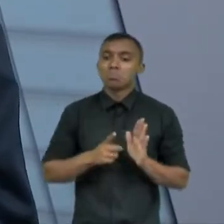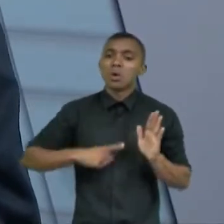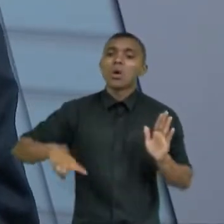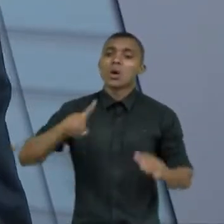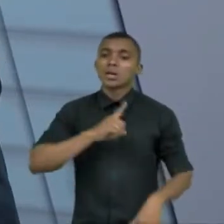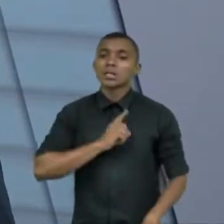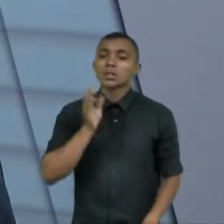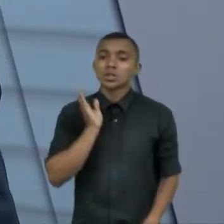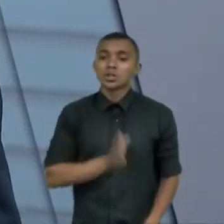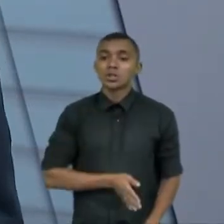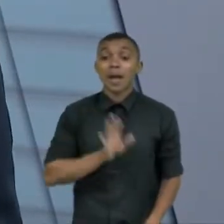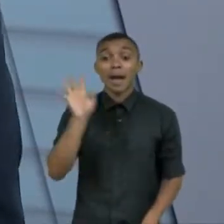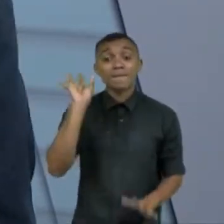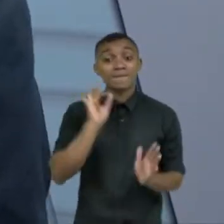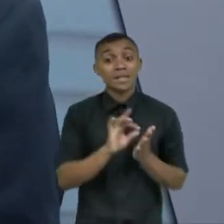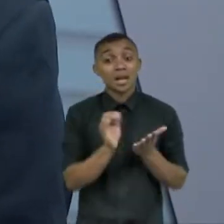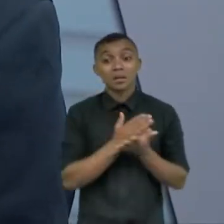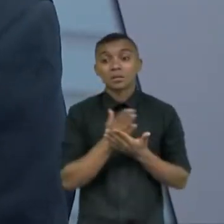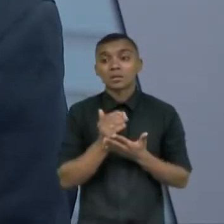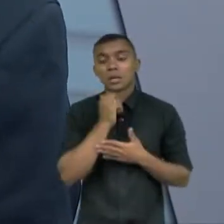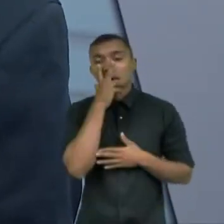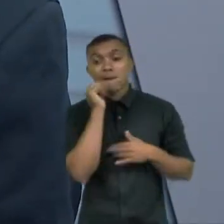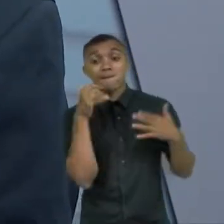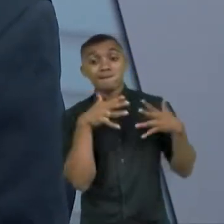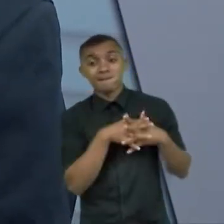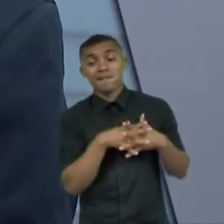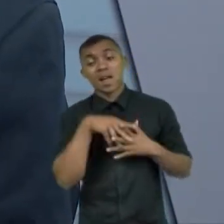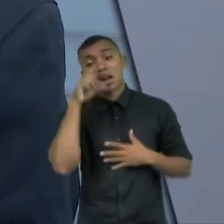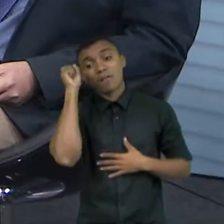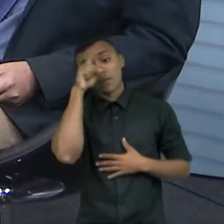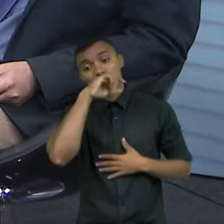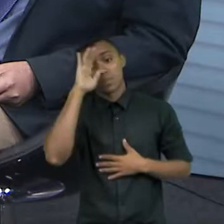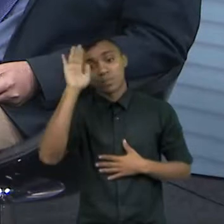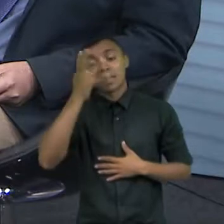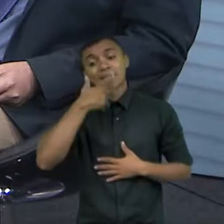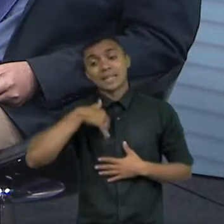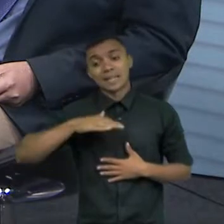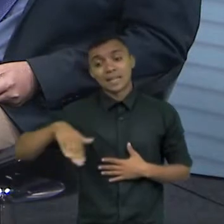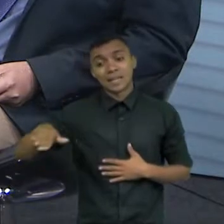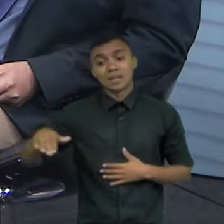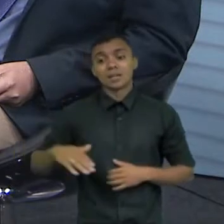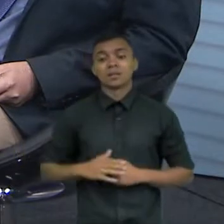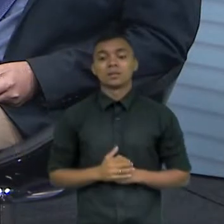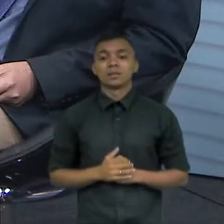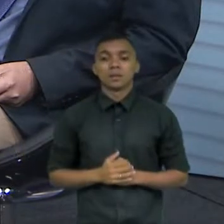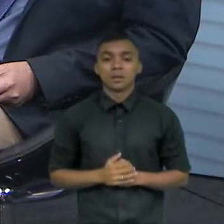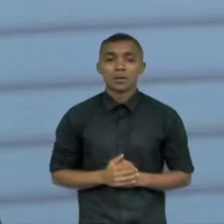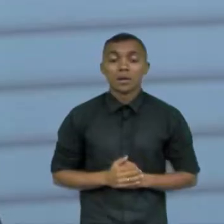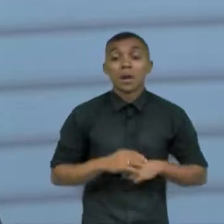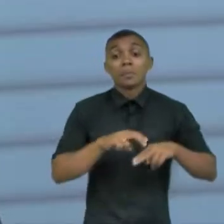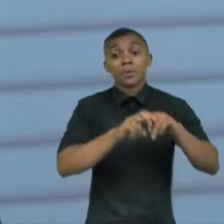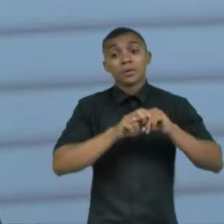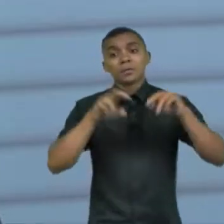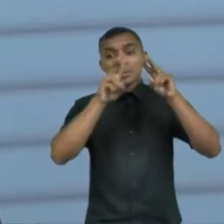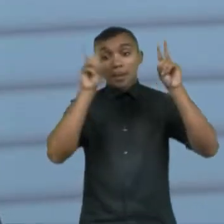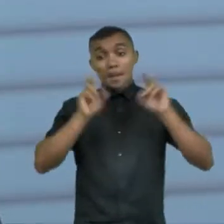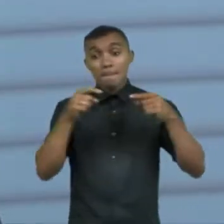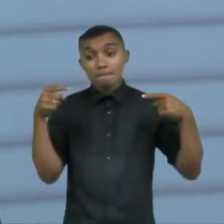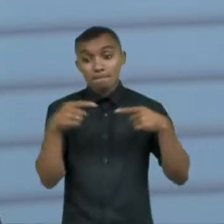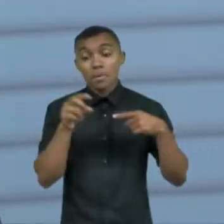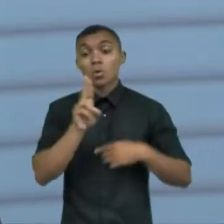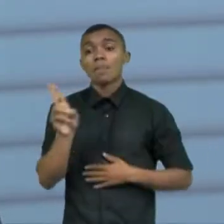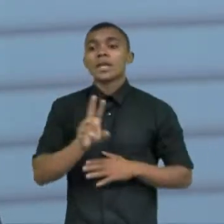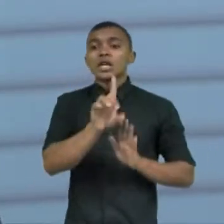quando a gente vai para a prática é um negócio muito complicado principalmente para as crianças com a altura por isso que o tema do livro é esse direitos